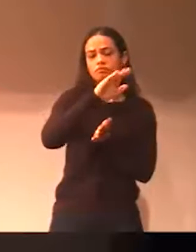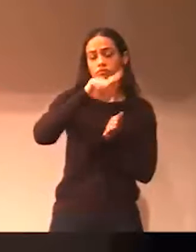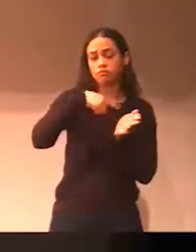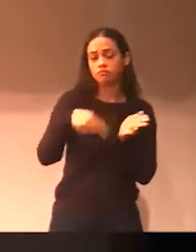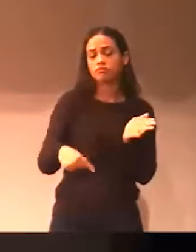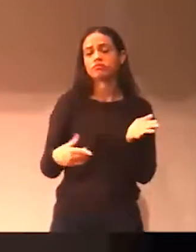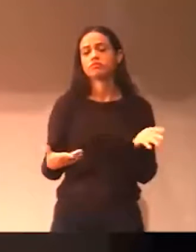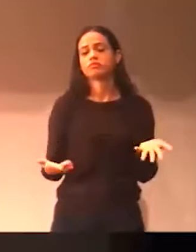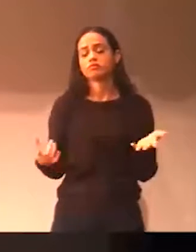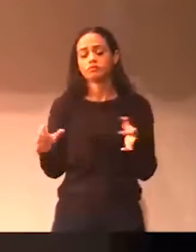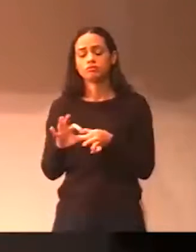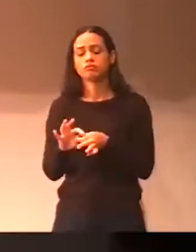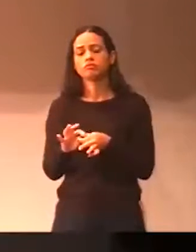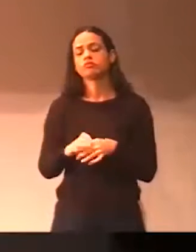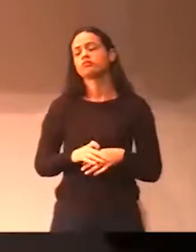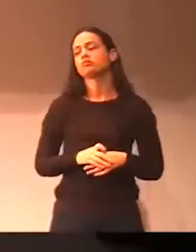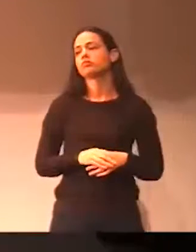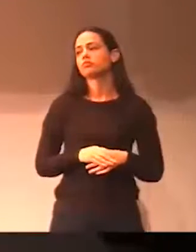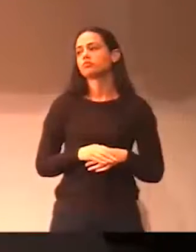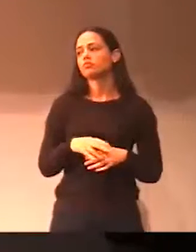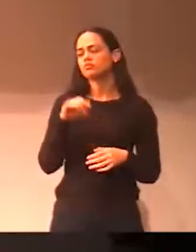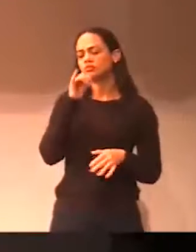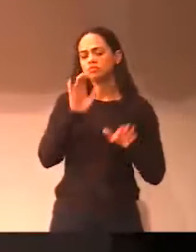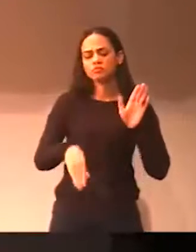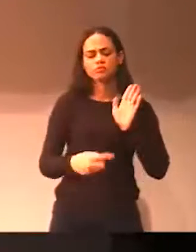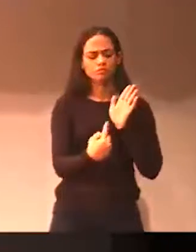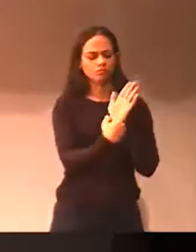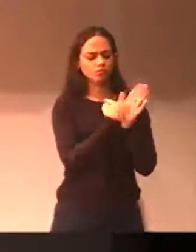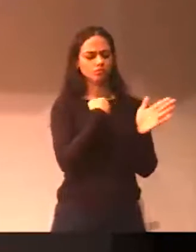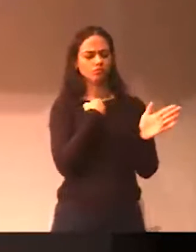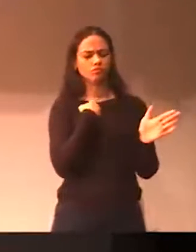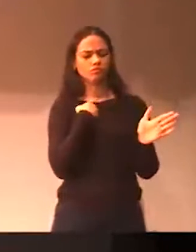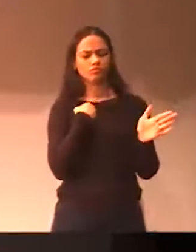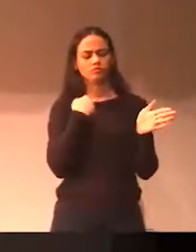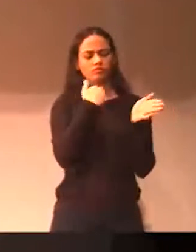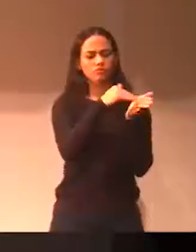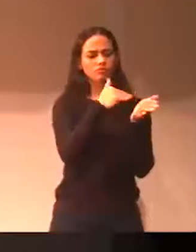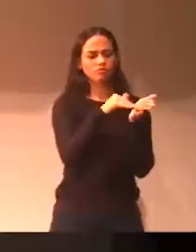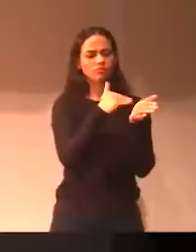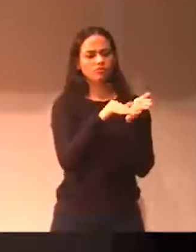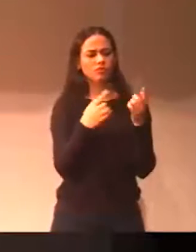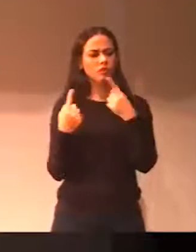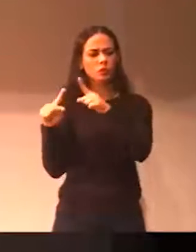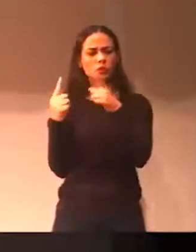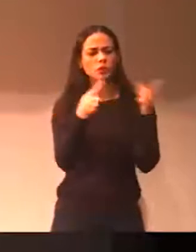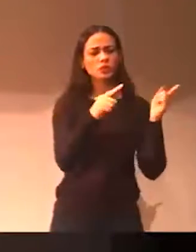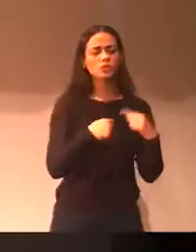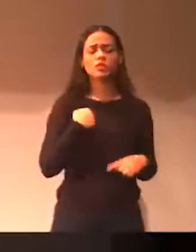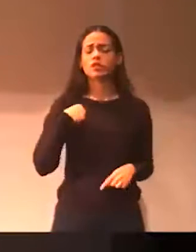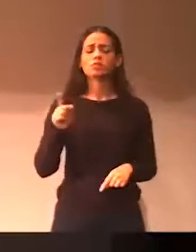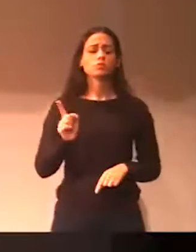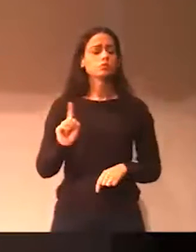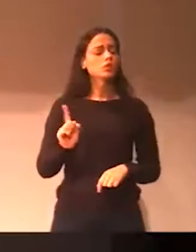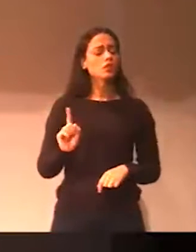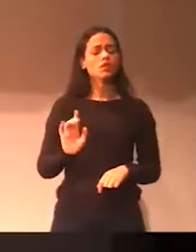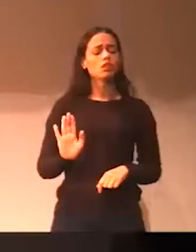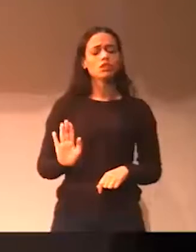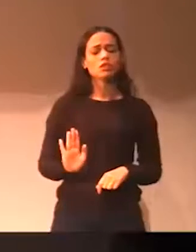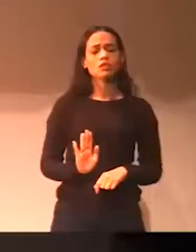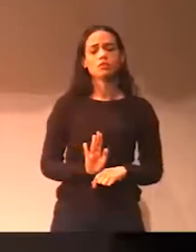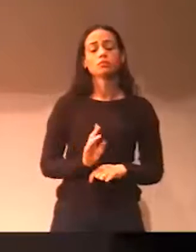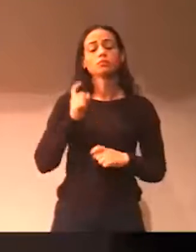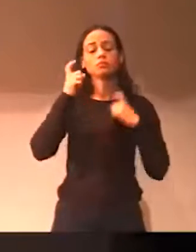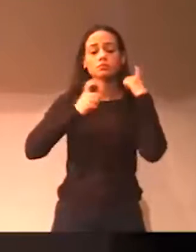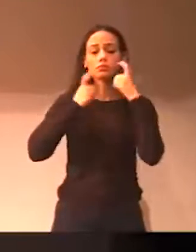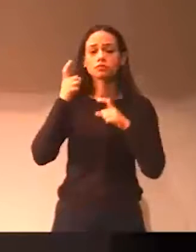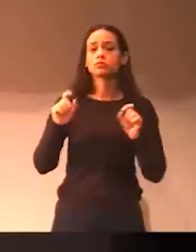por um simples pensamento, quando me perguntam, ah, você é contra os secretários, mas estou longe de ser contra alguém. O que me preocupa, se a gente